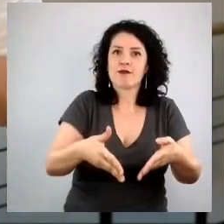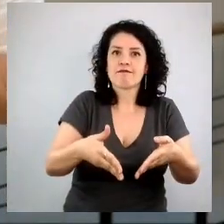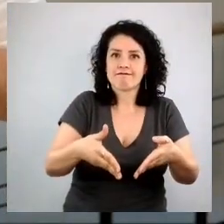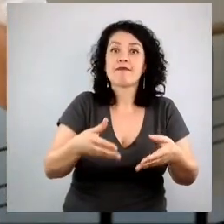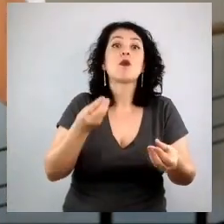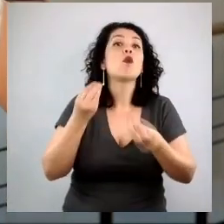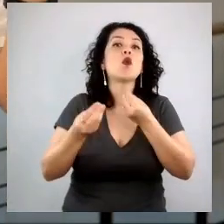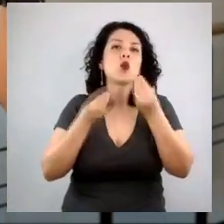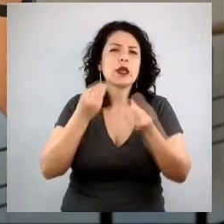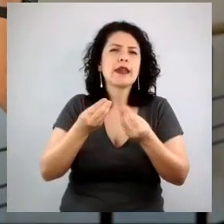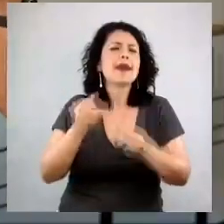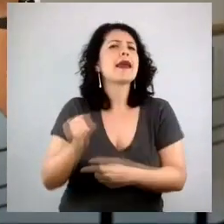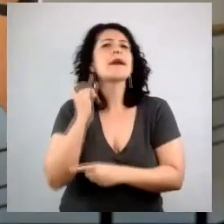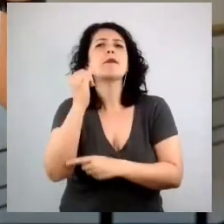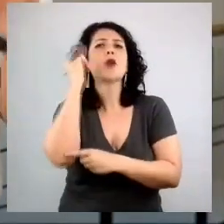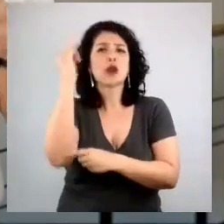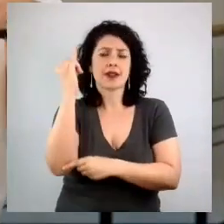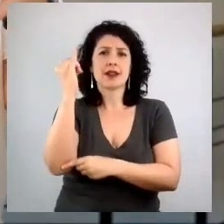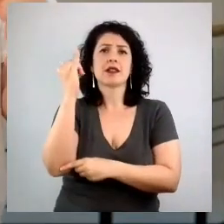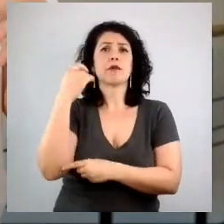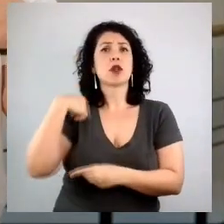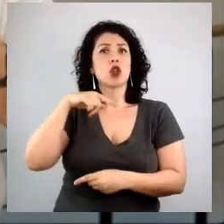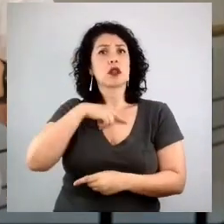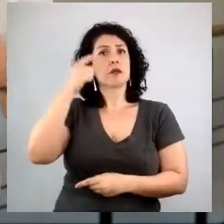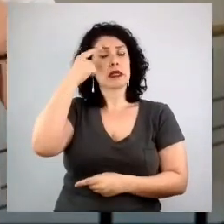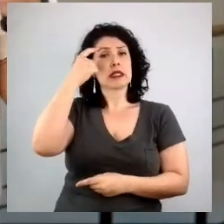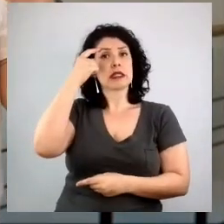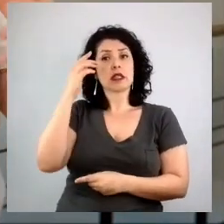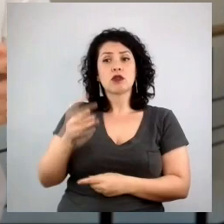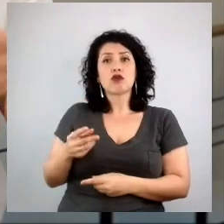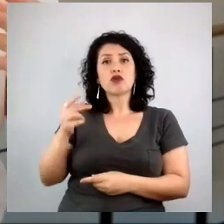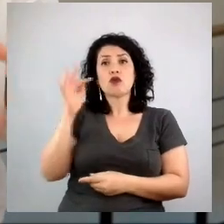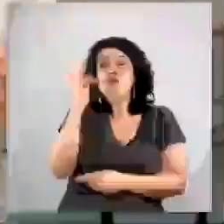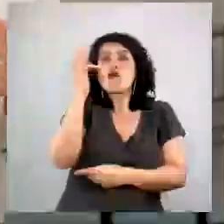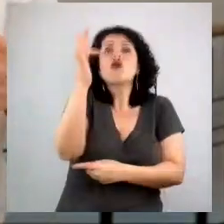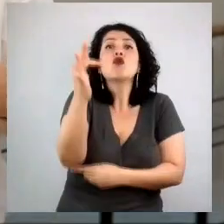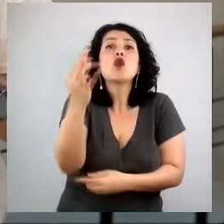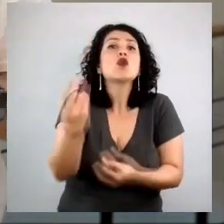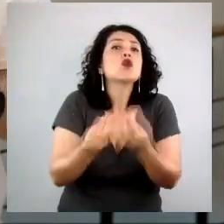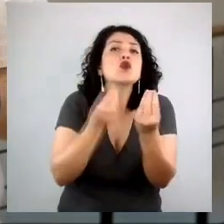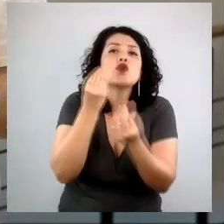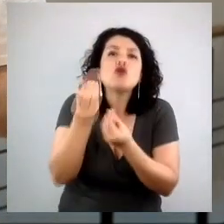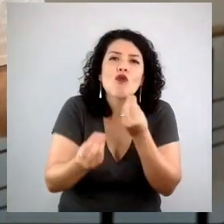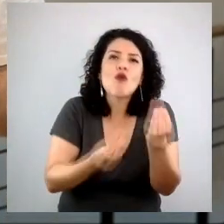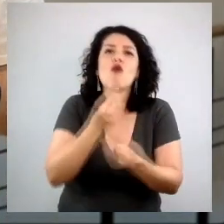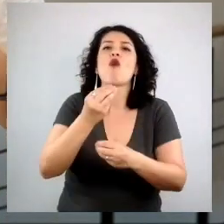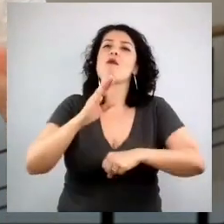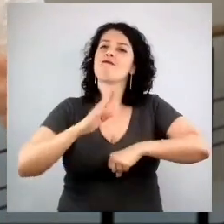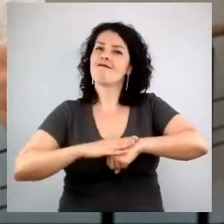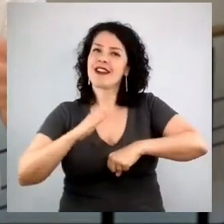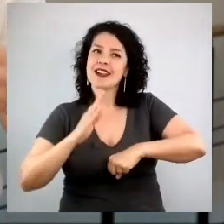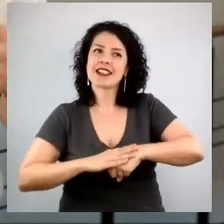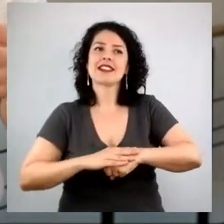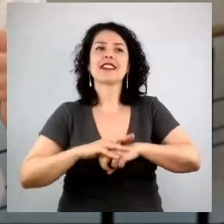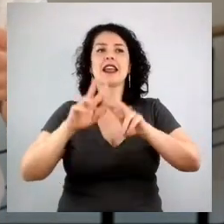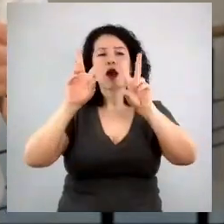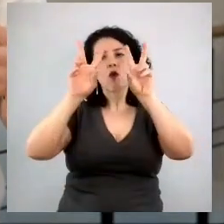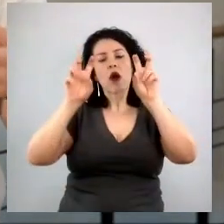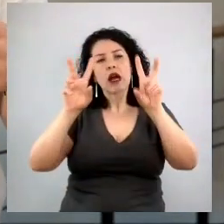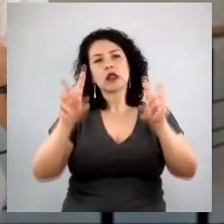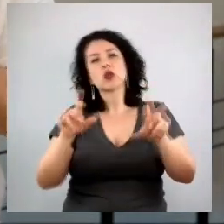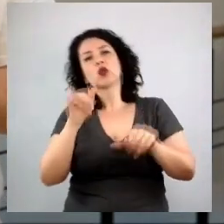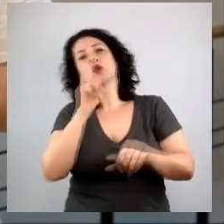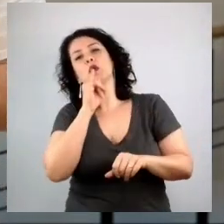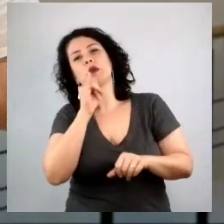relevante para essa audiência quando o assunto é cuidados com a pele, e ali você, de fato, encontrar movimentos culturais